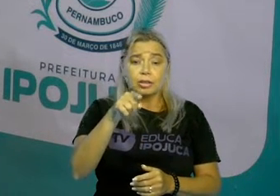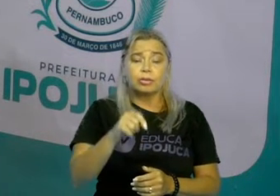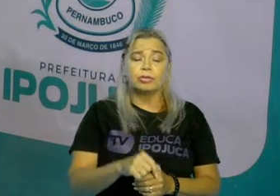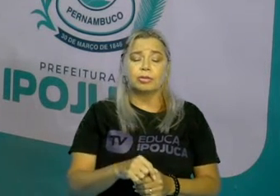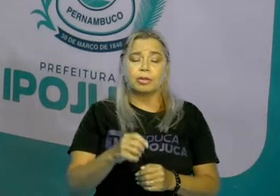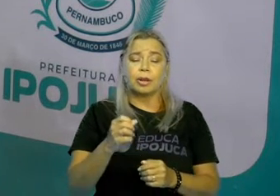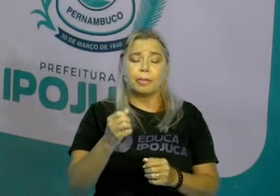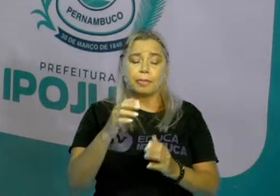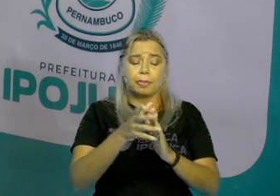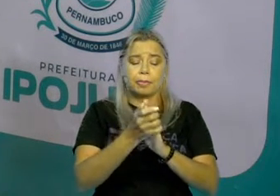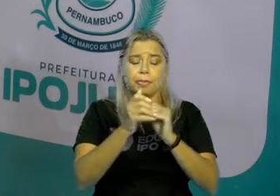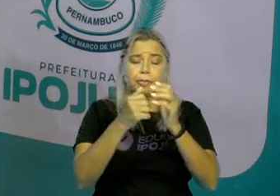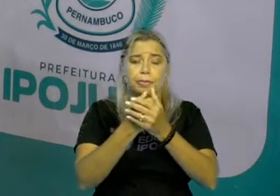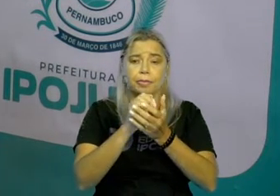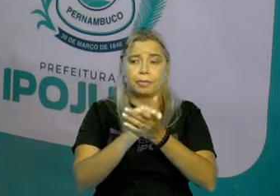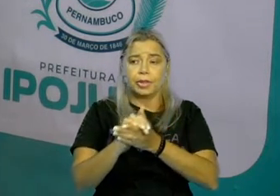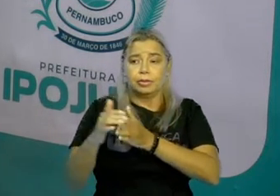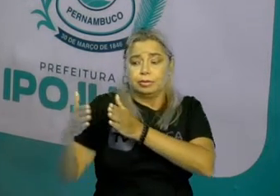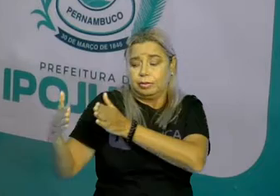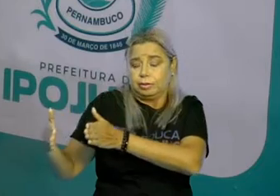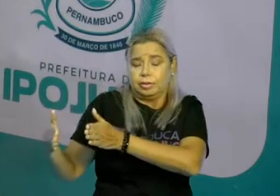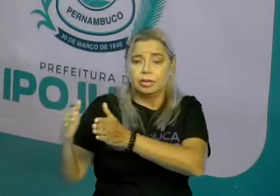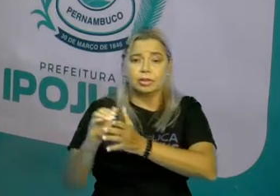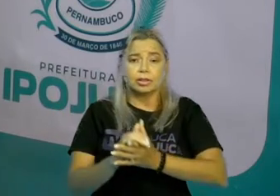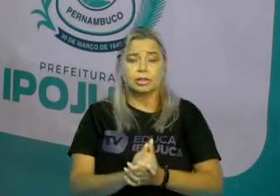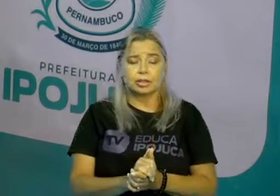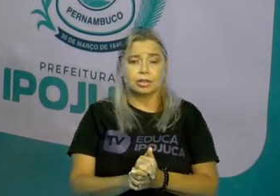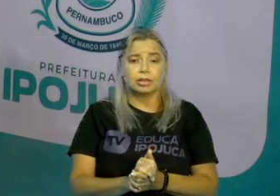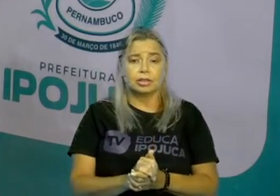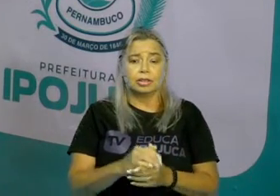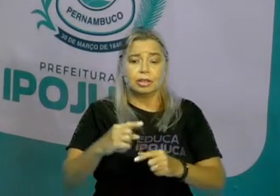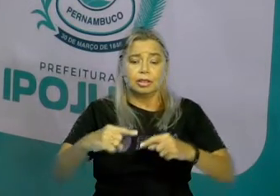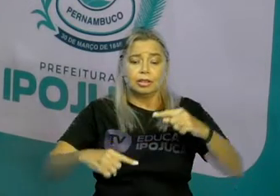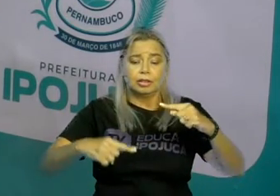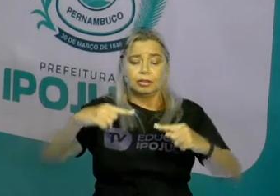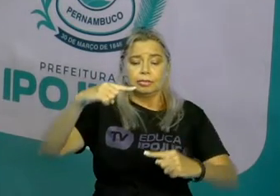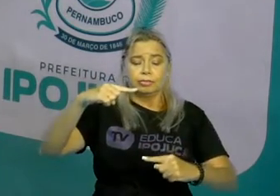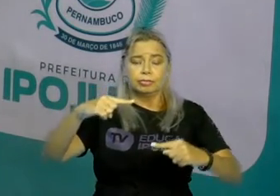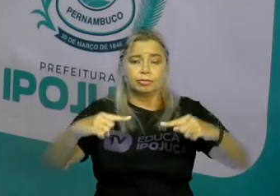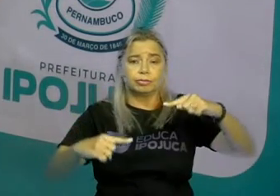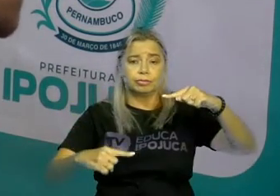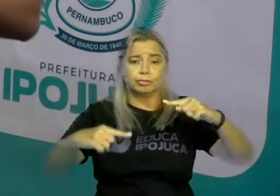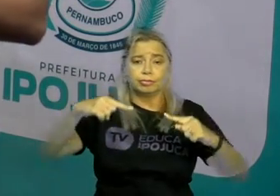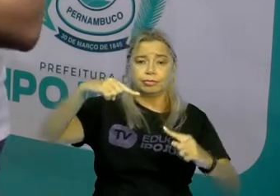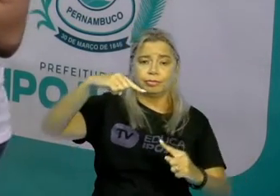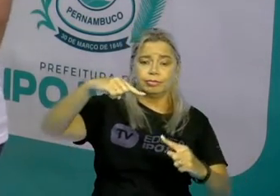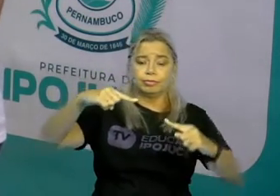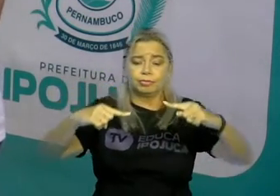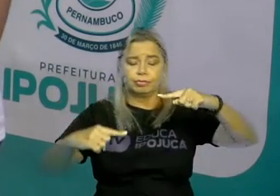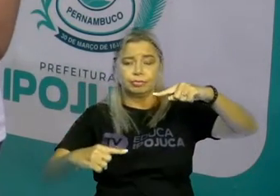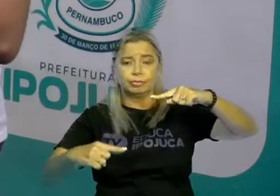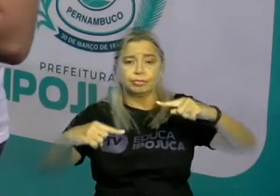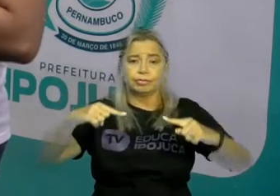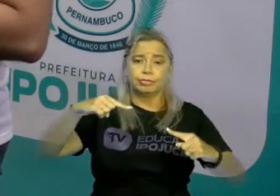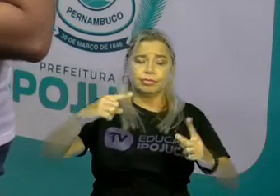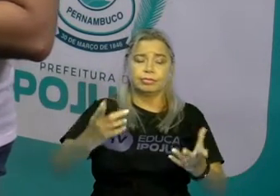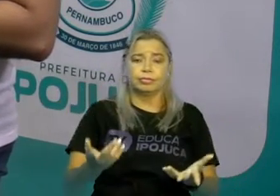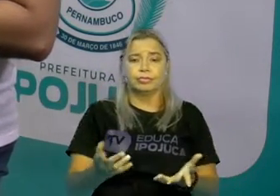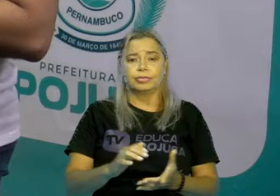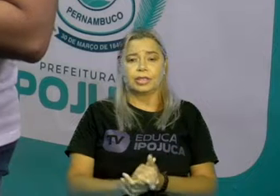Aí, digamos que você está de frente para mim. Qual é a mão que você vai apontar para a gangorra? É a mão